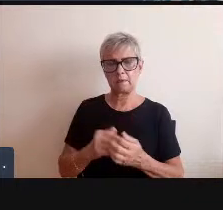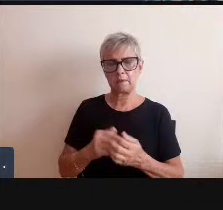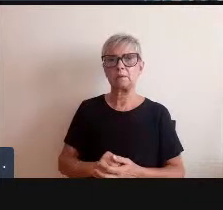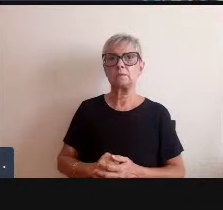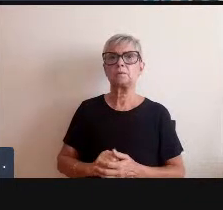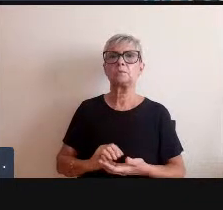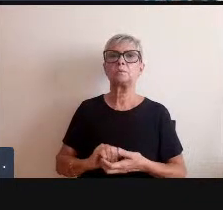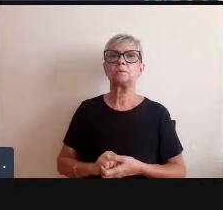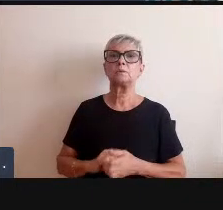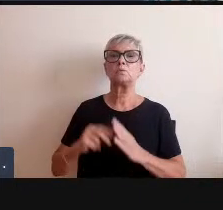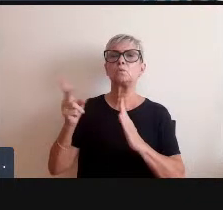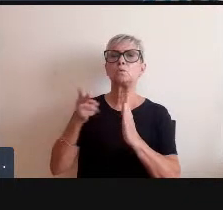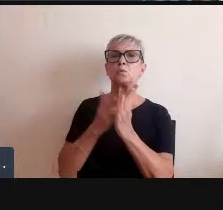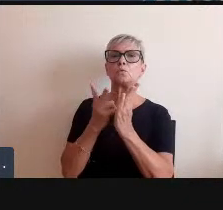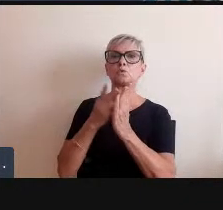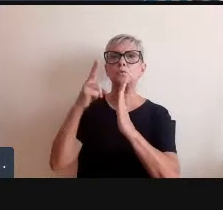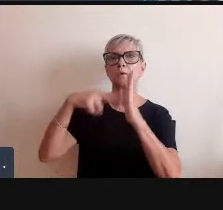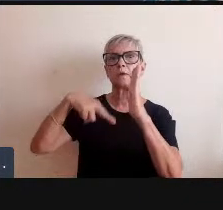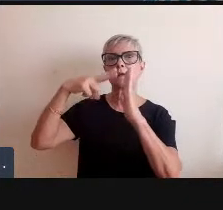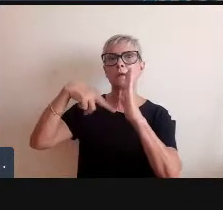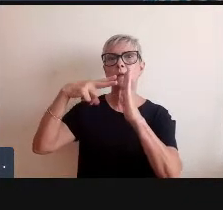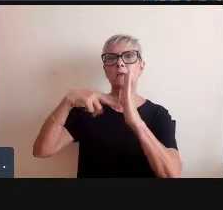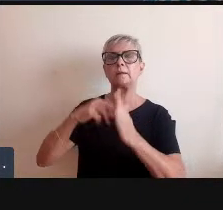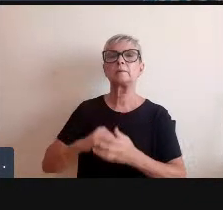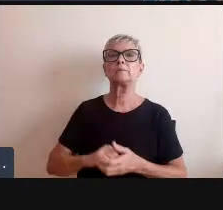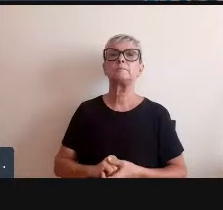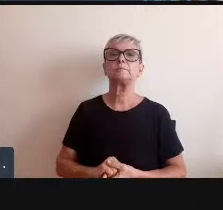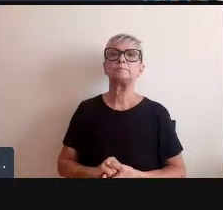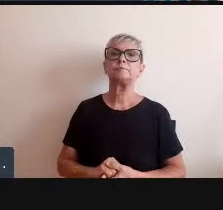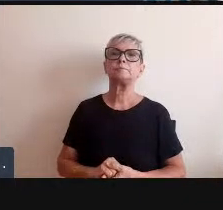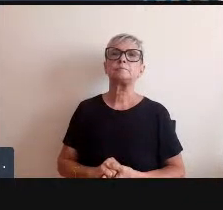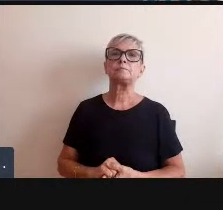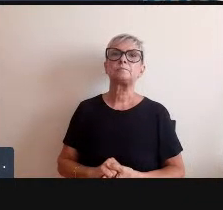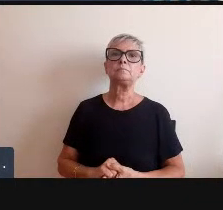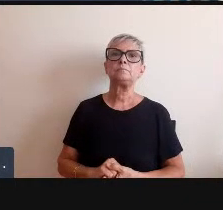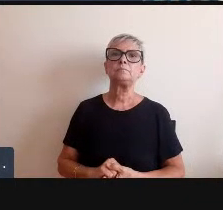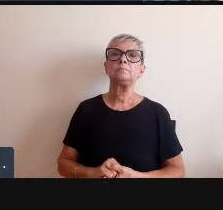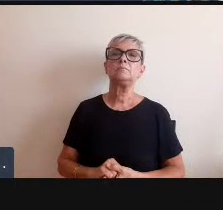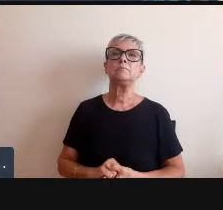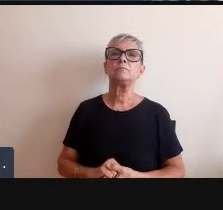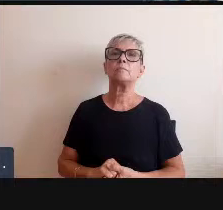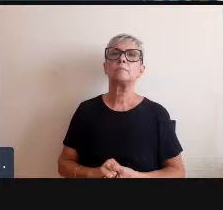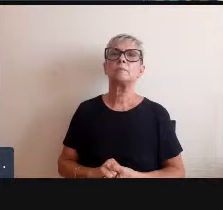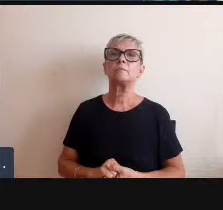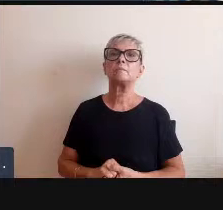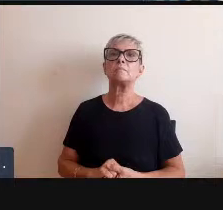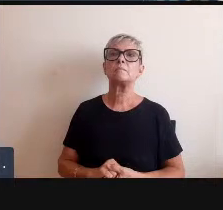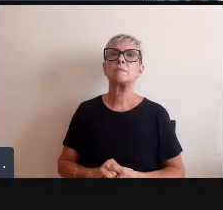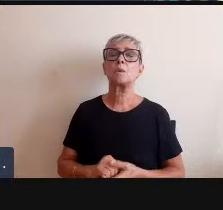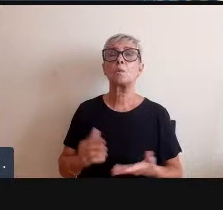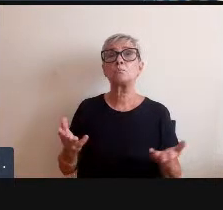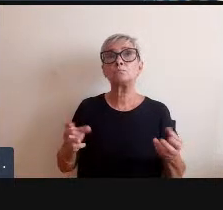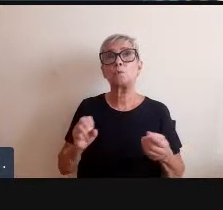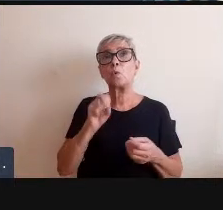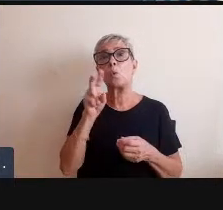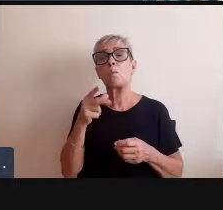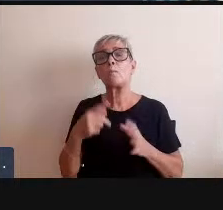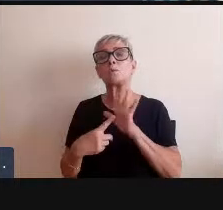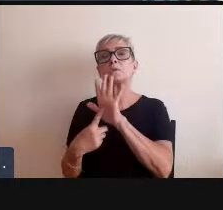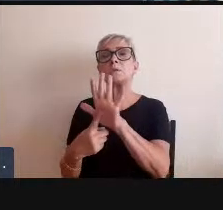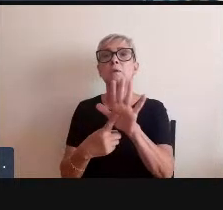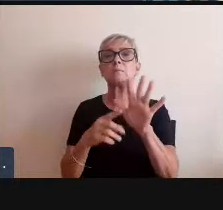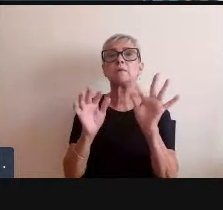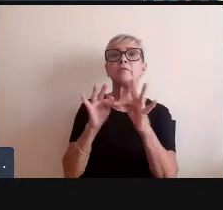eu faço um adiornamento uma contemporaneização ou trazendo para o dia de hoje a família de George